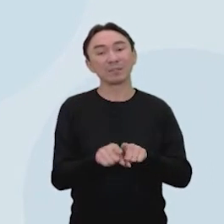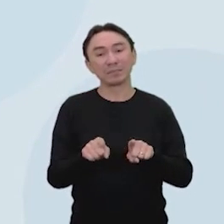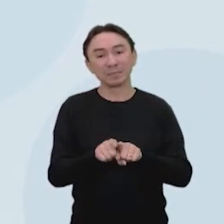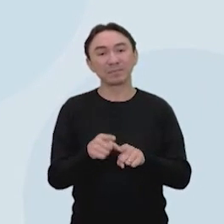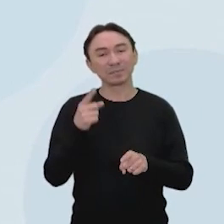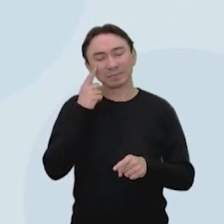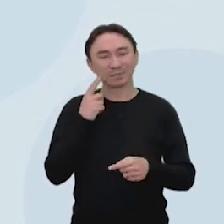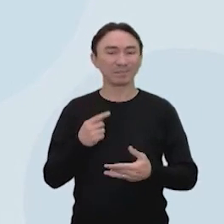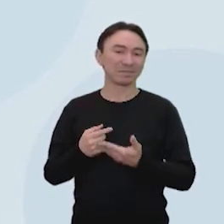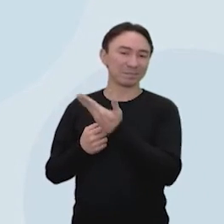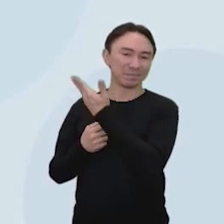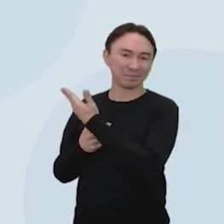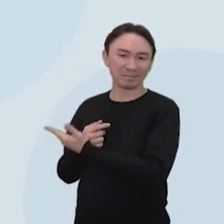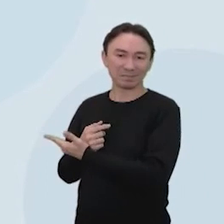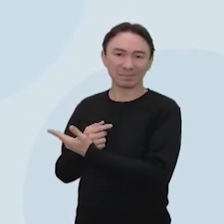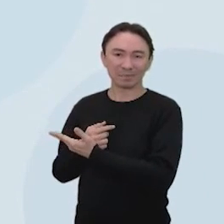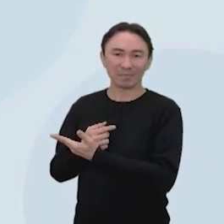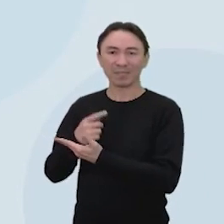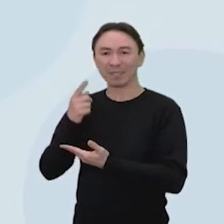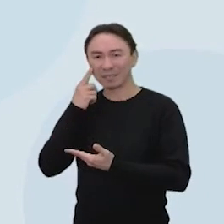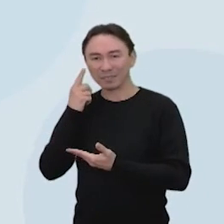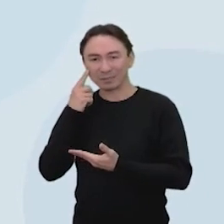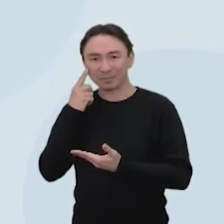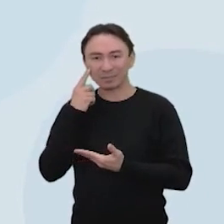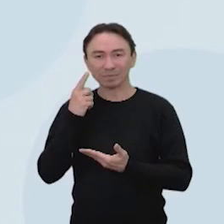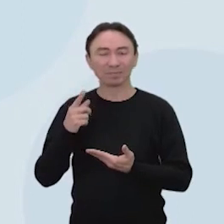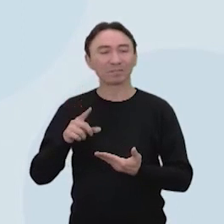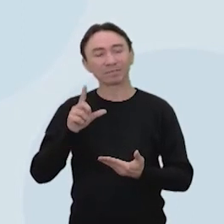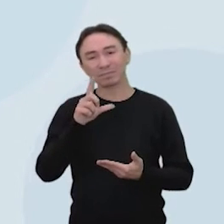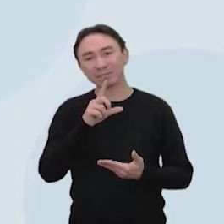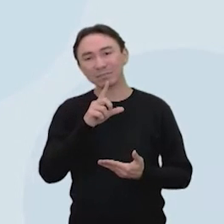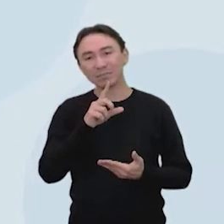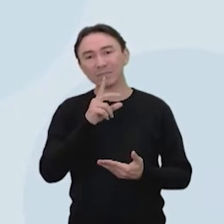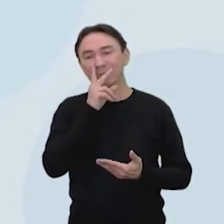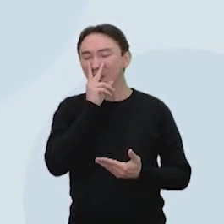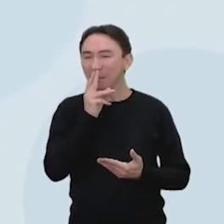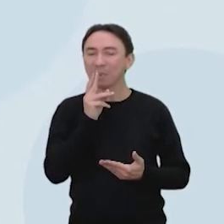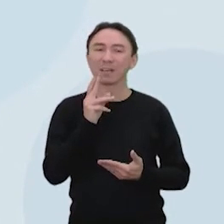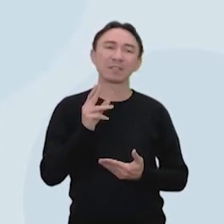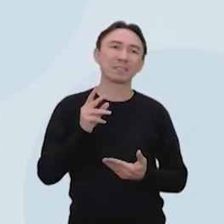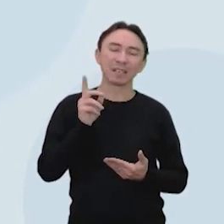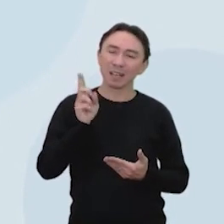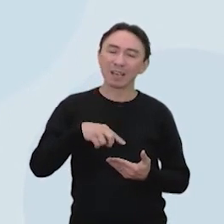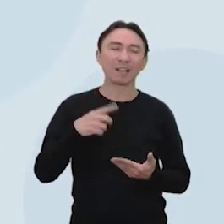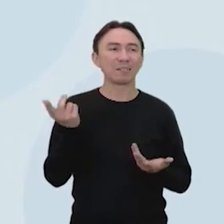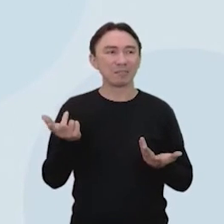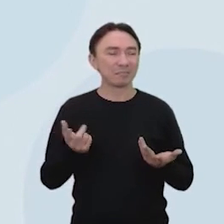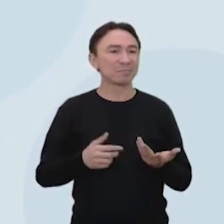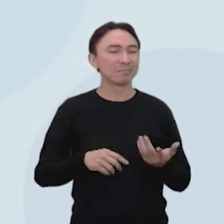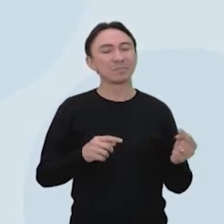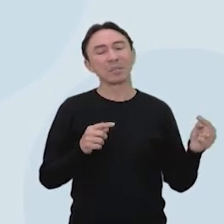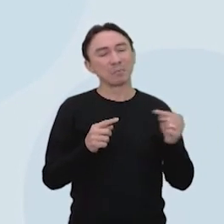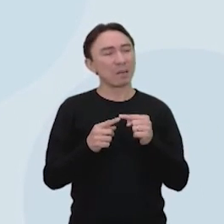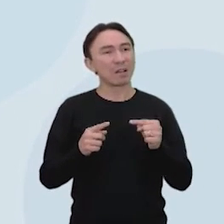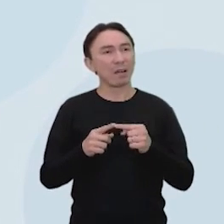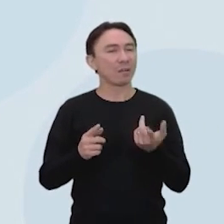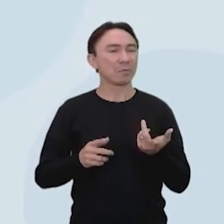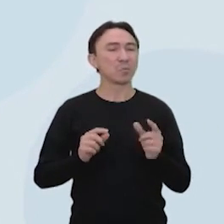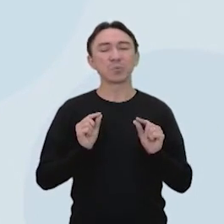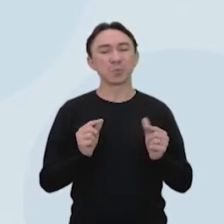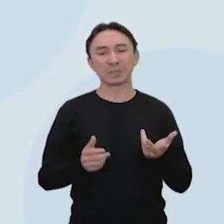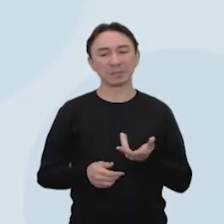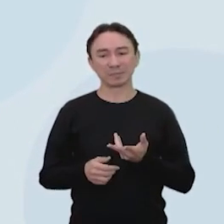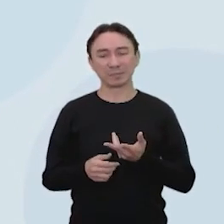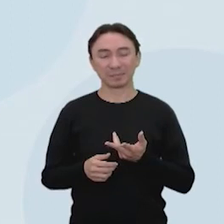só que você está vendo aí nessa imagem que remete a alguma coisa realmente de simbolismo? Ah, eu vou